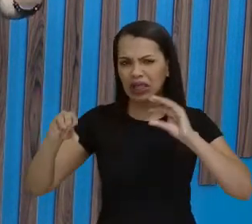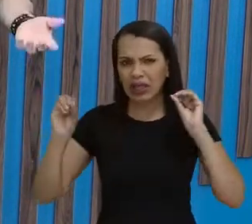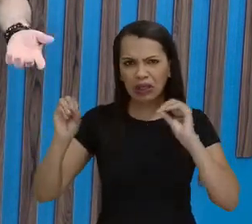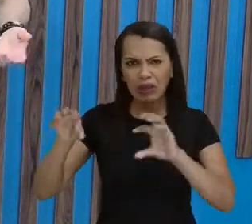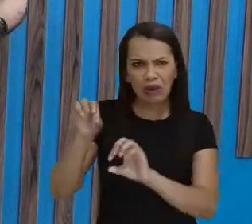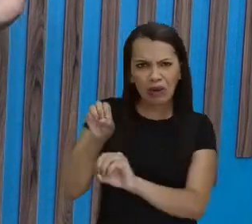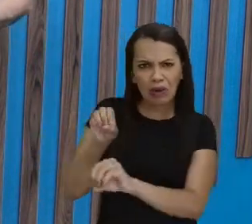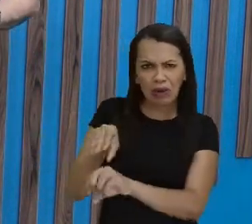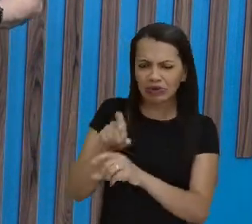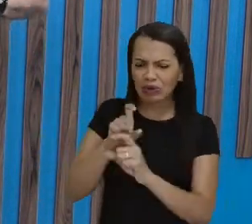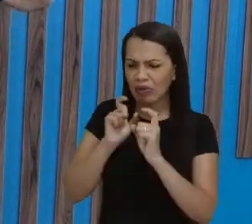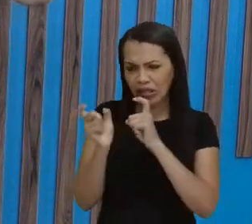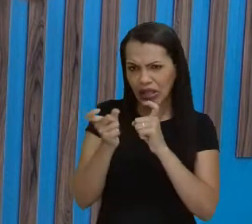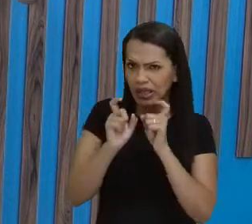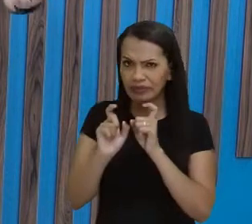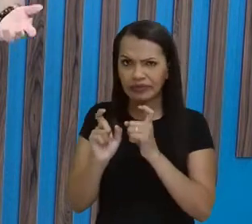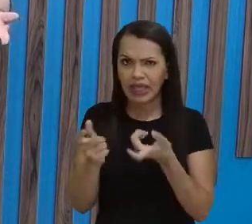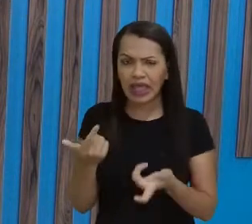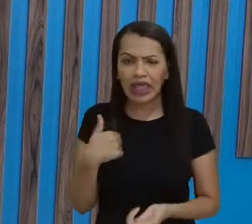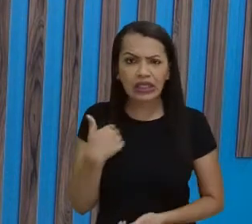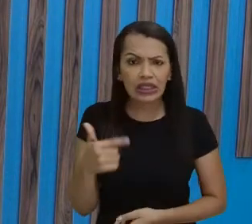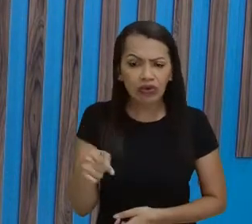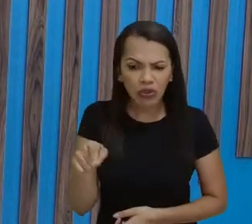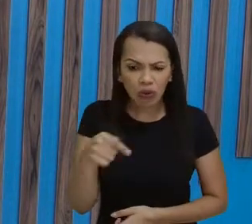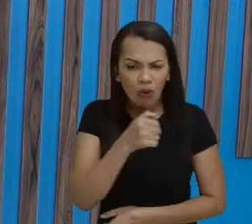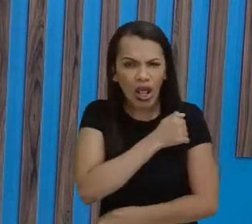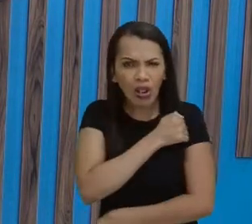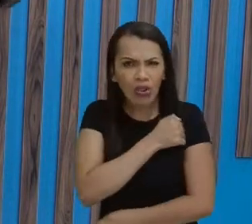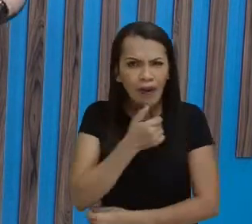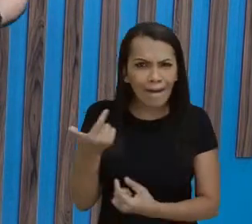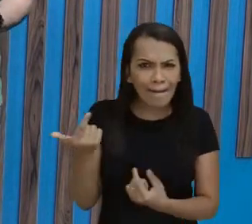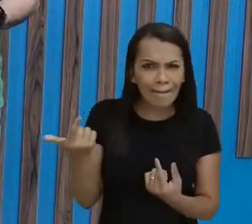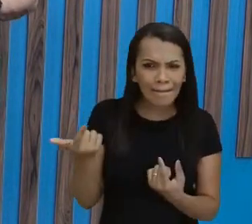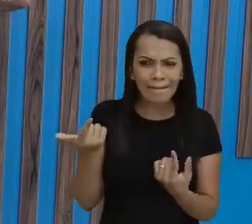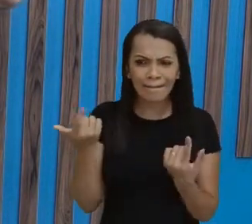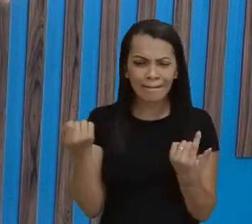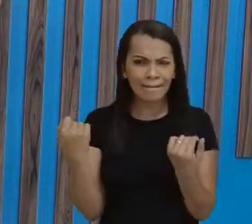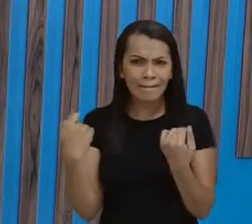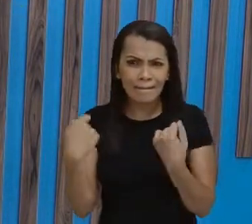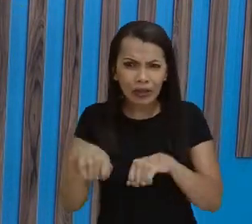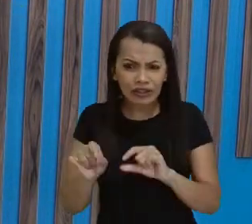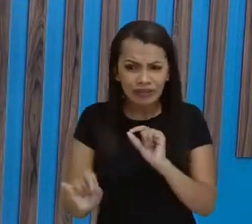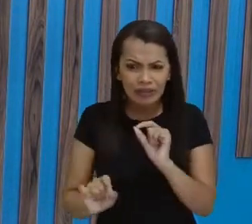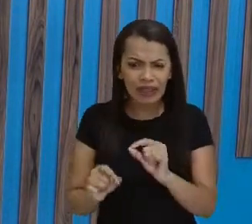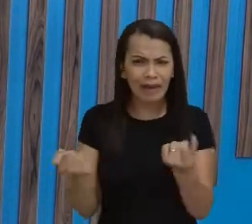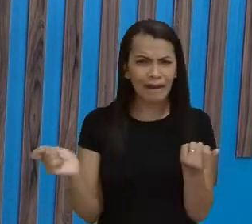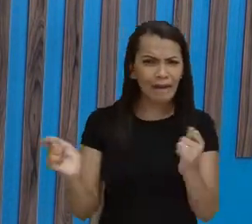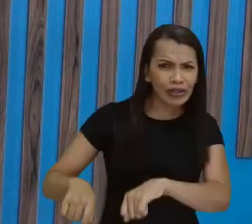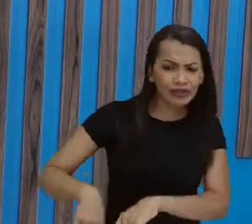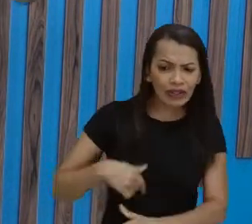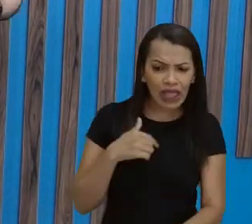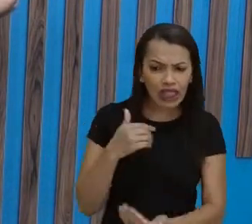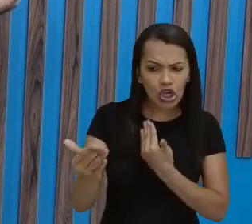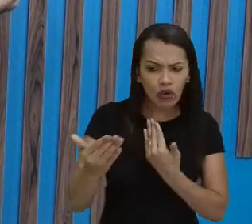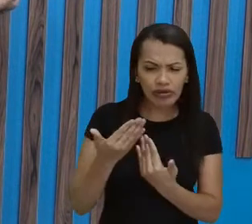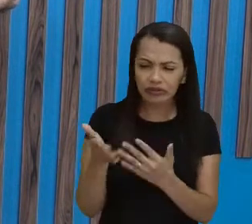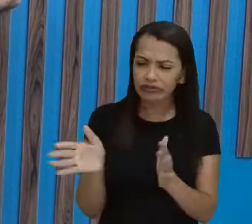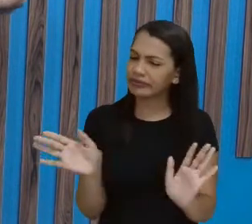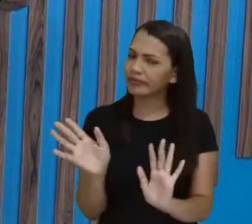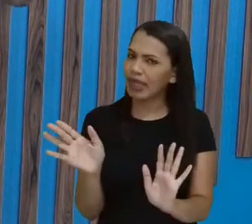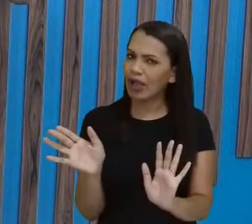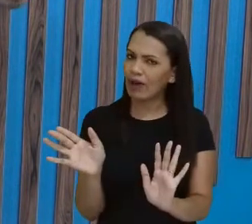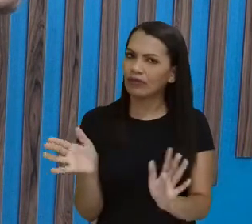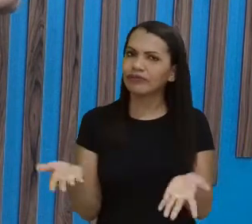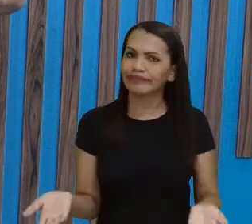acrítica, né, onde não há possibilidade, né, do diálogo. O aluno, ele é visto apenas como um receptáculo,